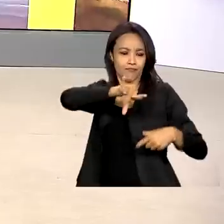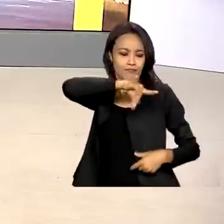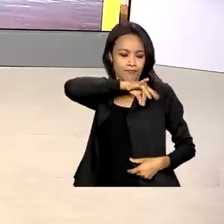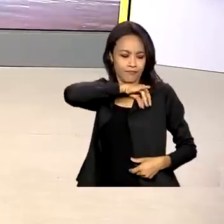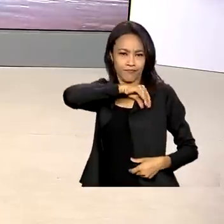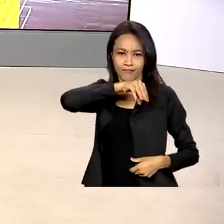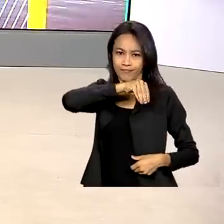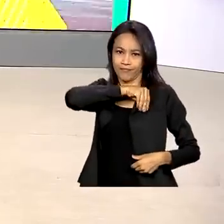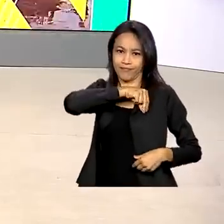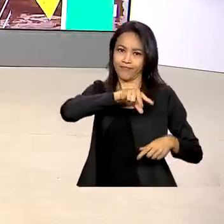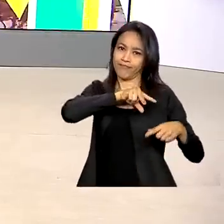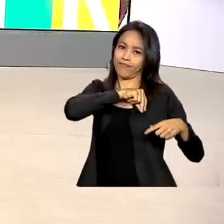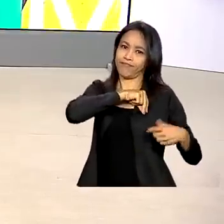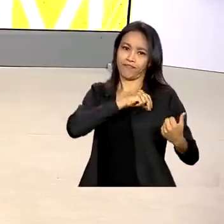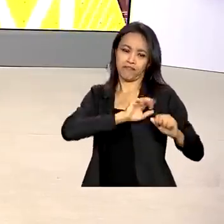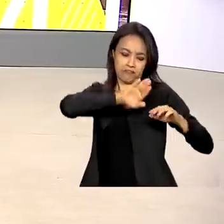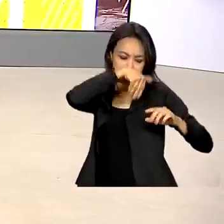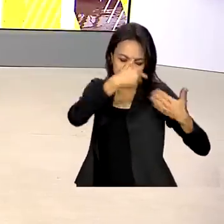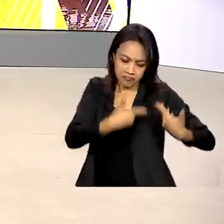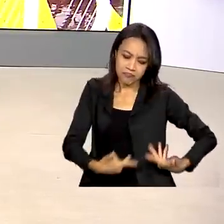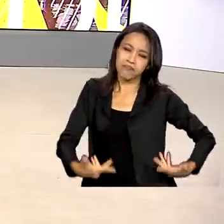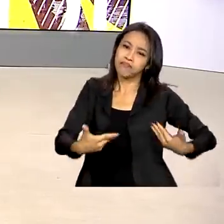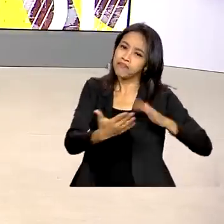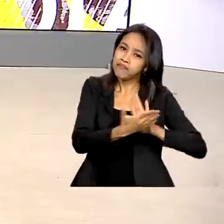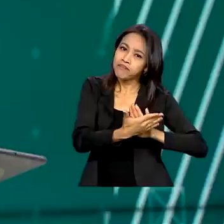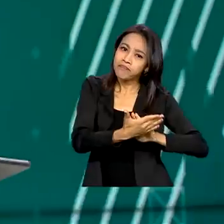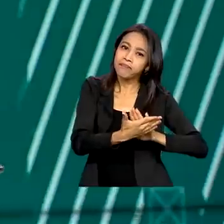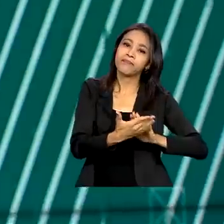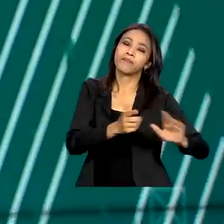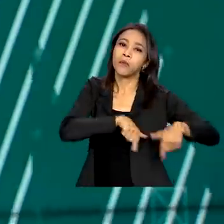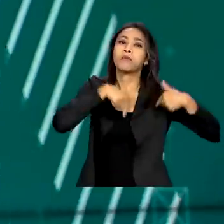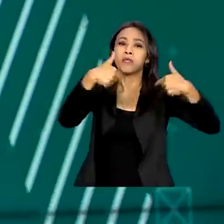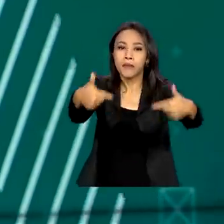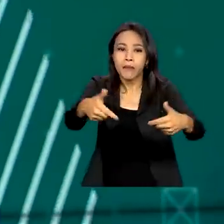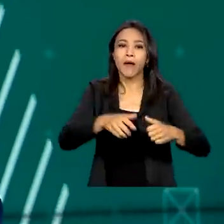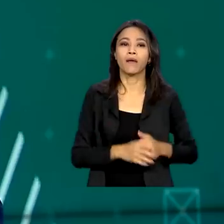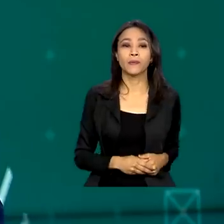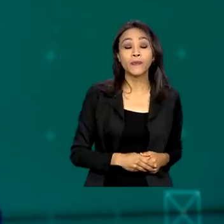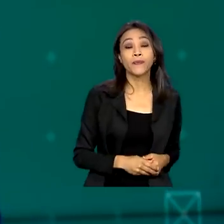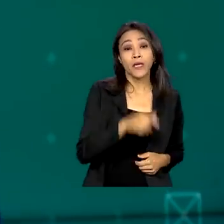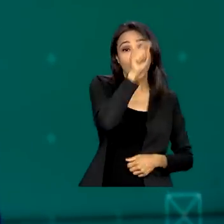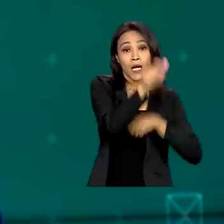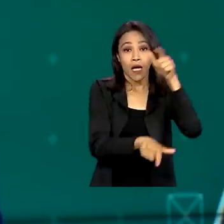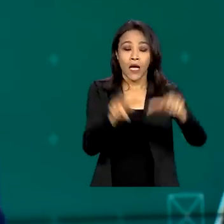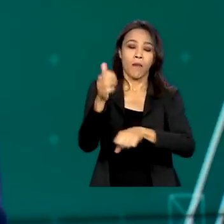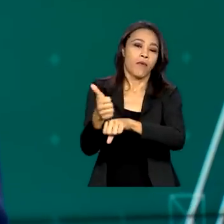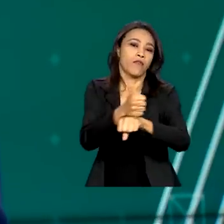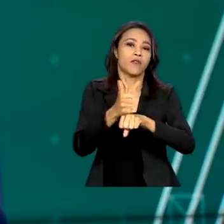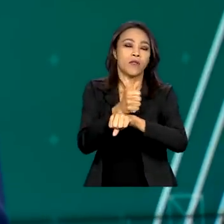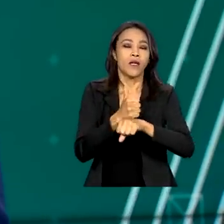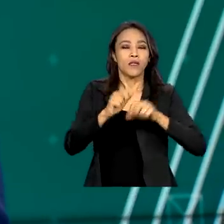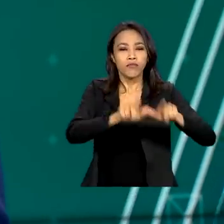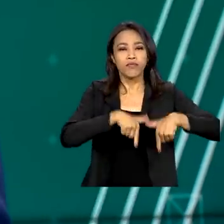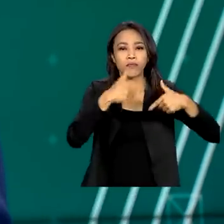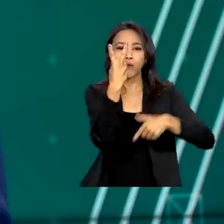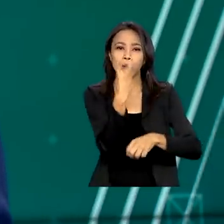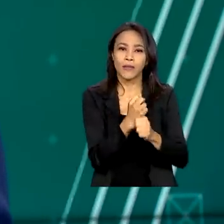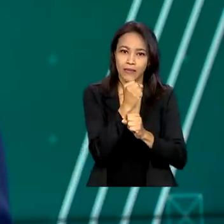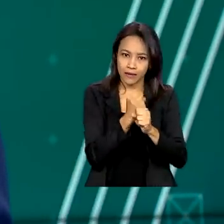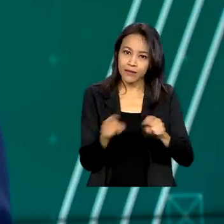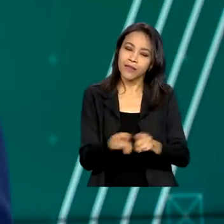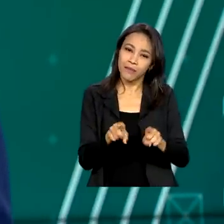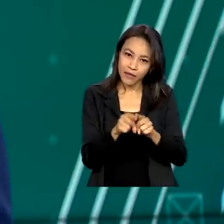àqueles que prestaram relevantes serviços à Força Nacional. Profissionais que serviram por pelo menos dois anos também foram